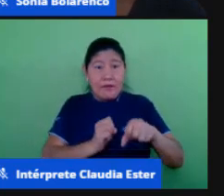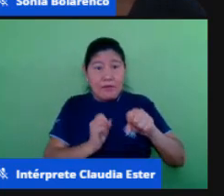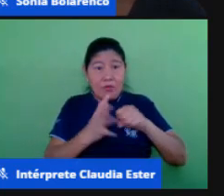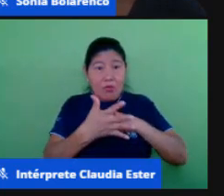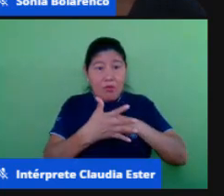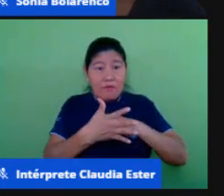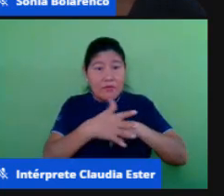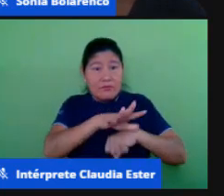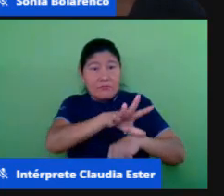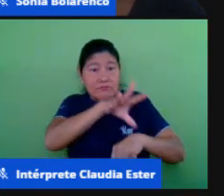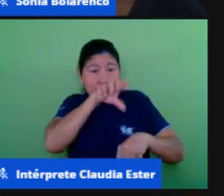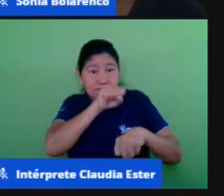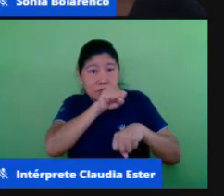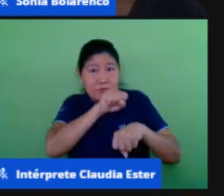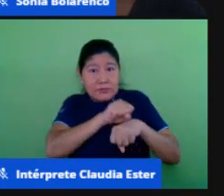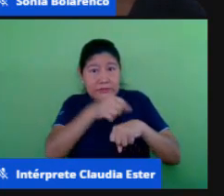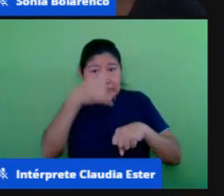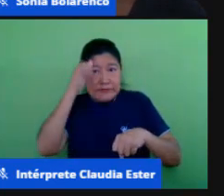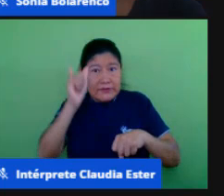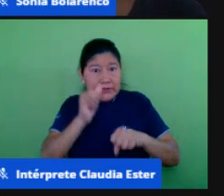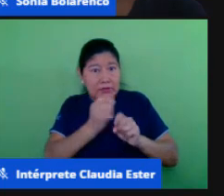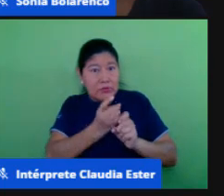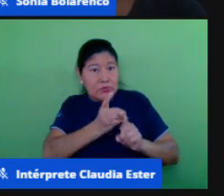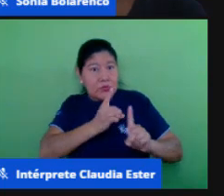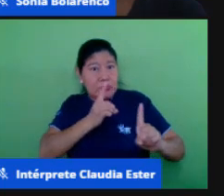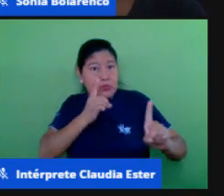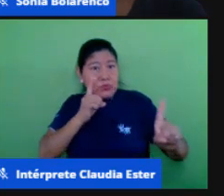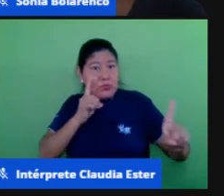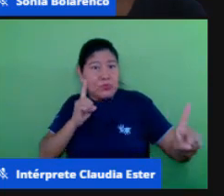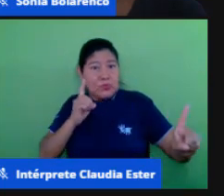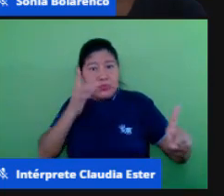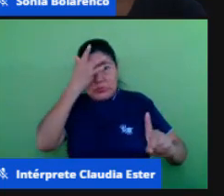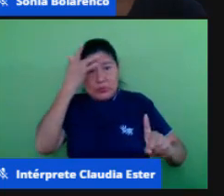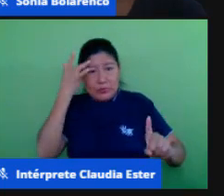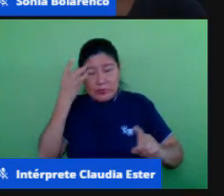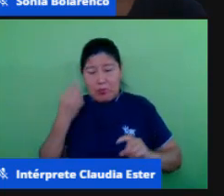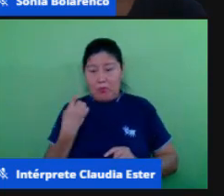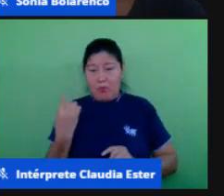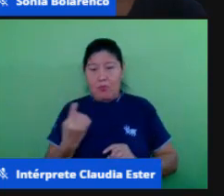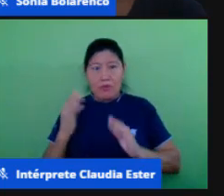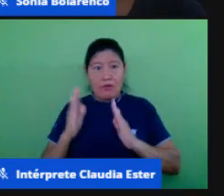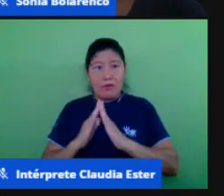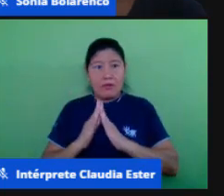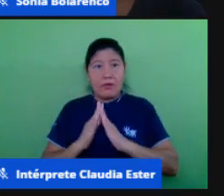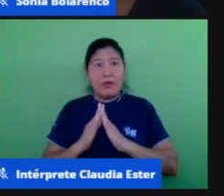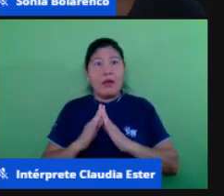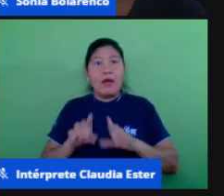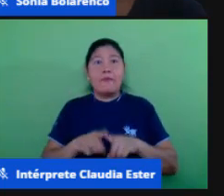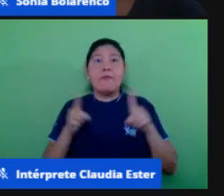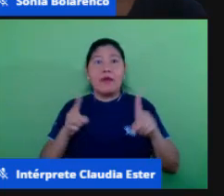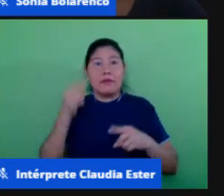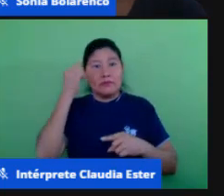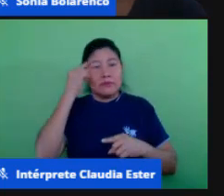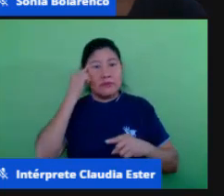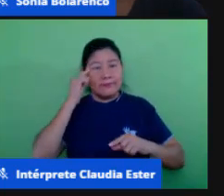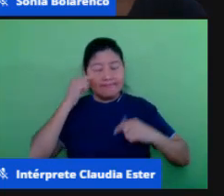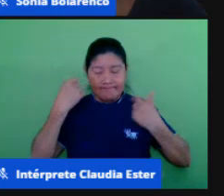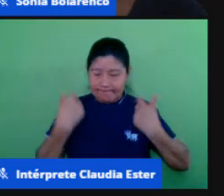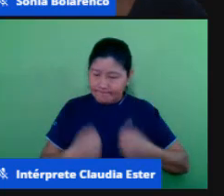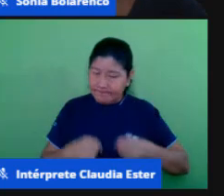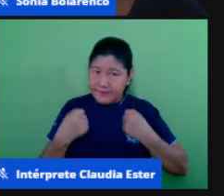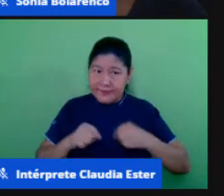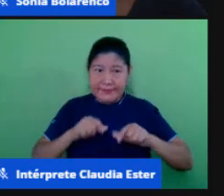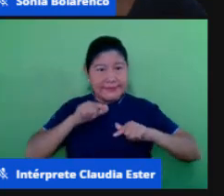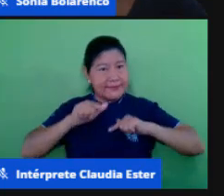continuarmos esperançando esperançar trabalhando educação somos nós